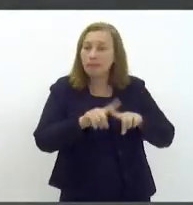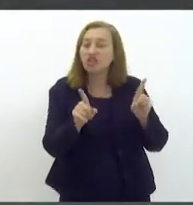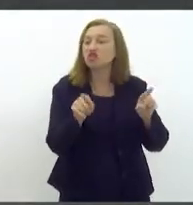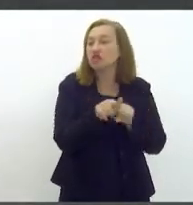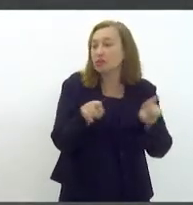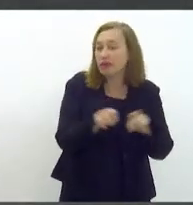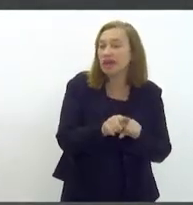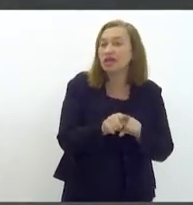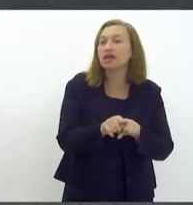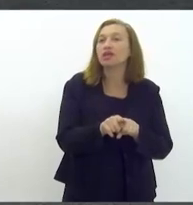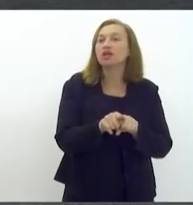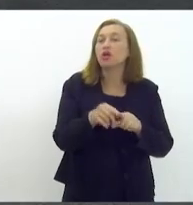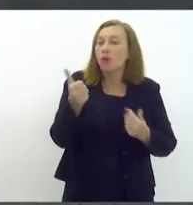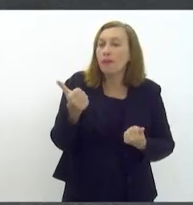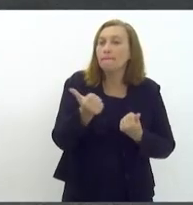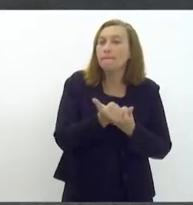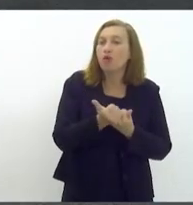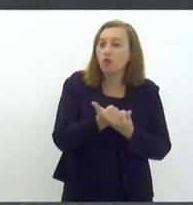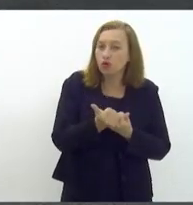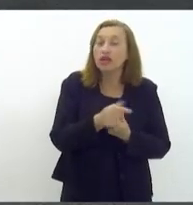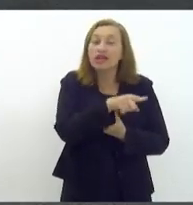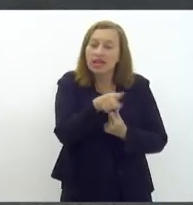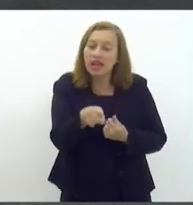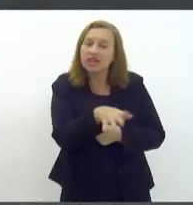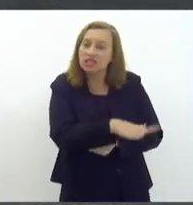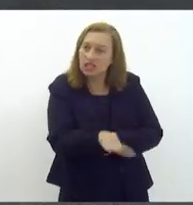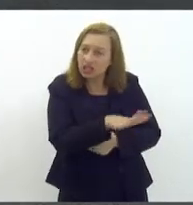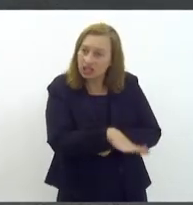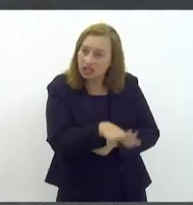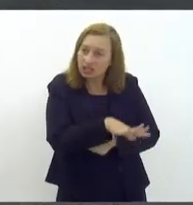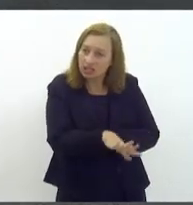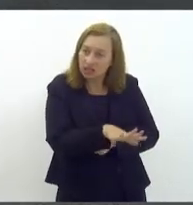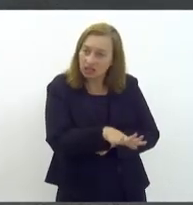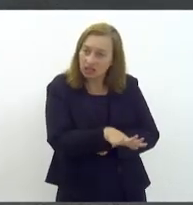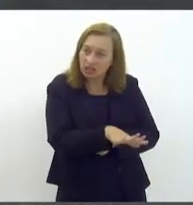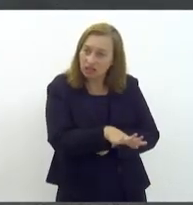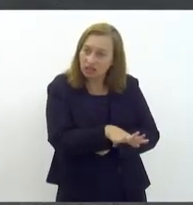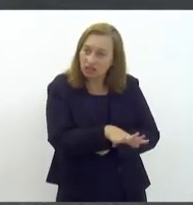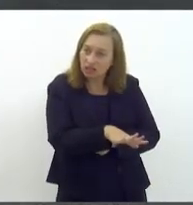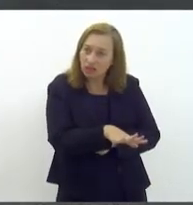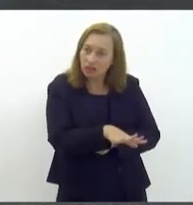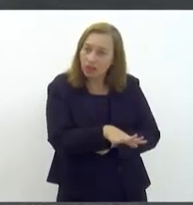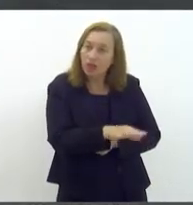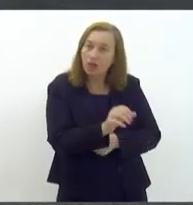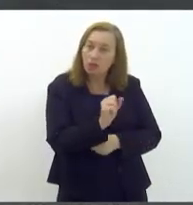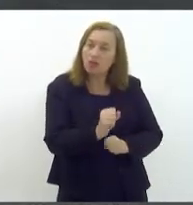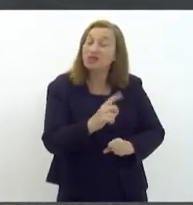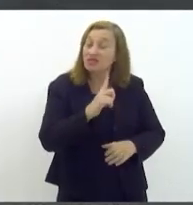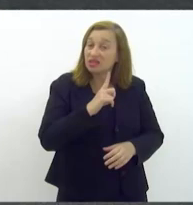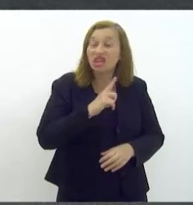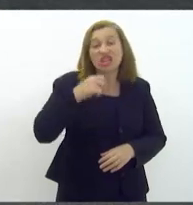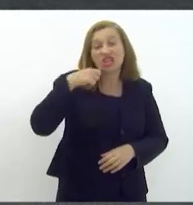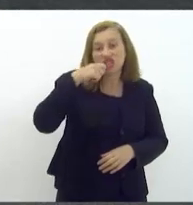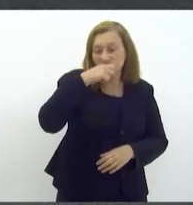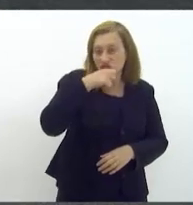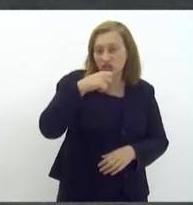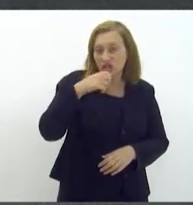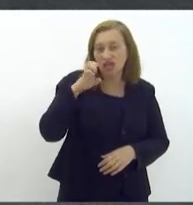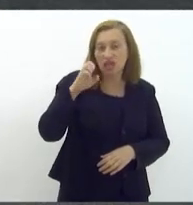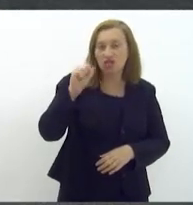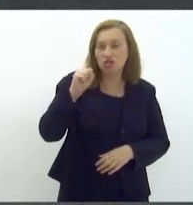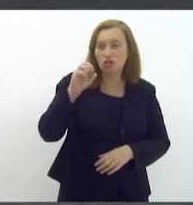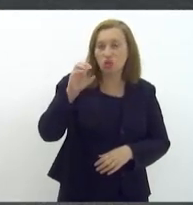passa pelo apoio de que essas crianças tenham ao seu dispor escovas e que